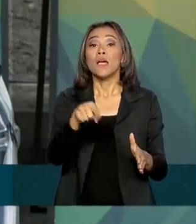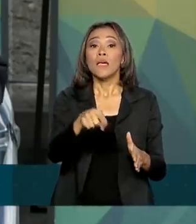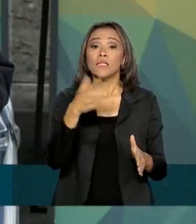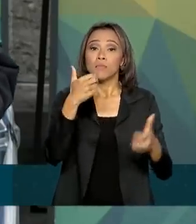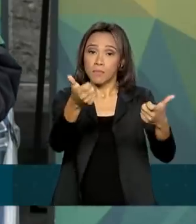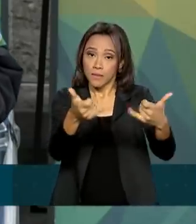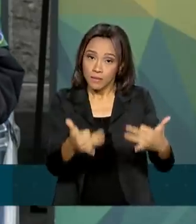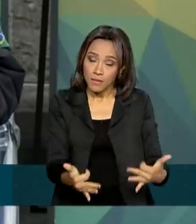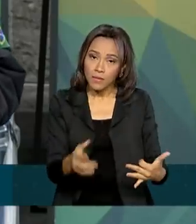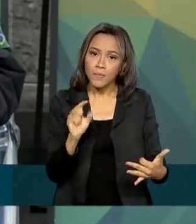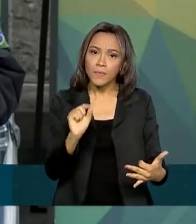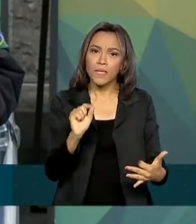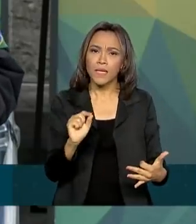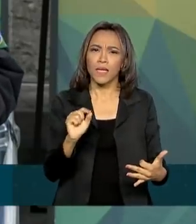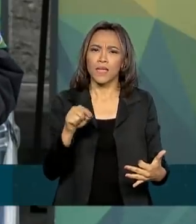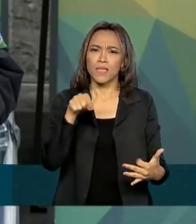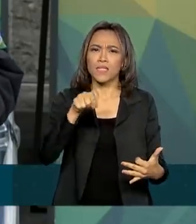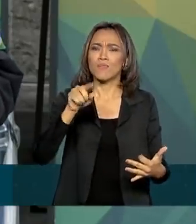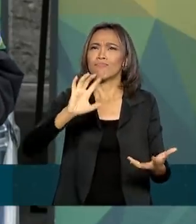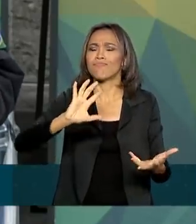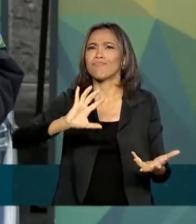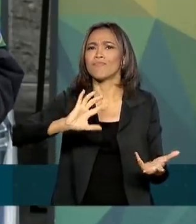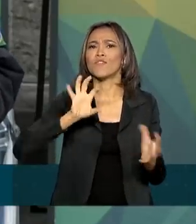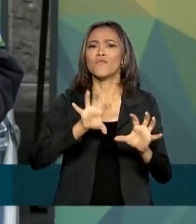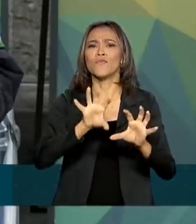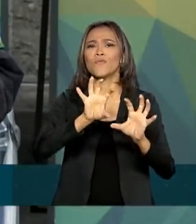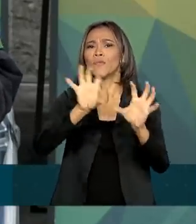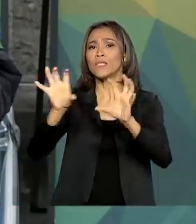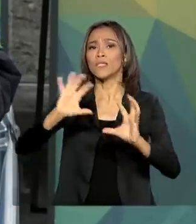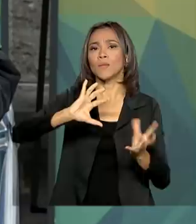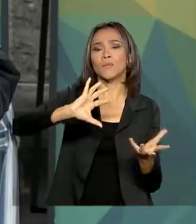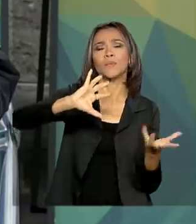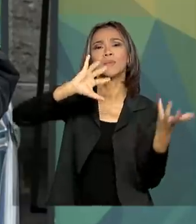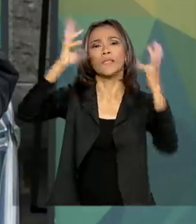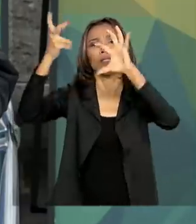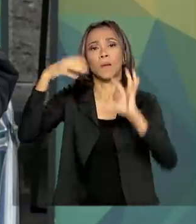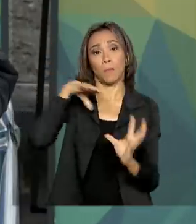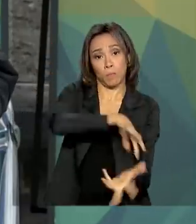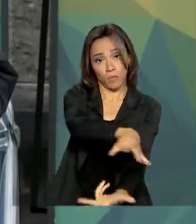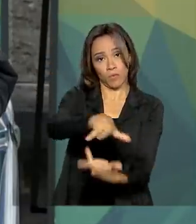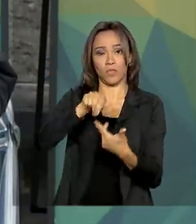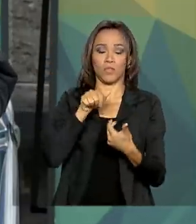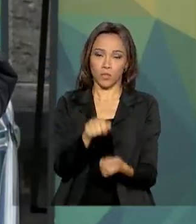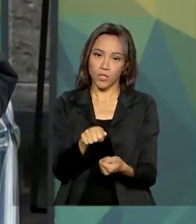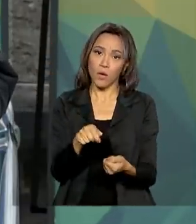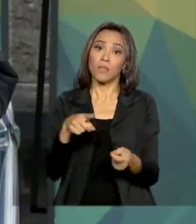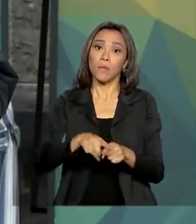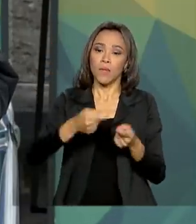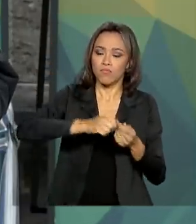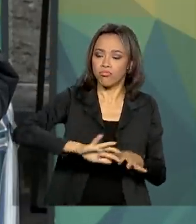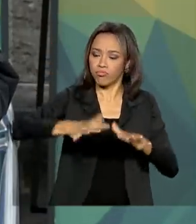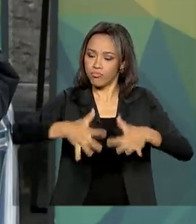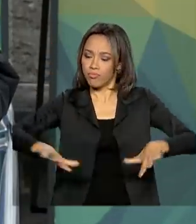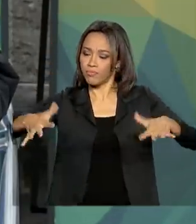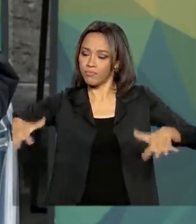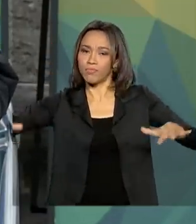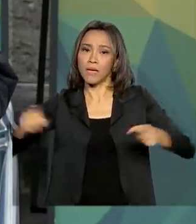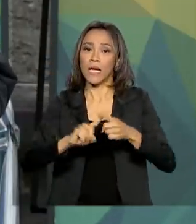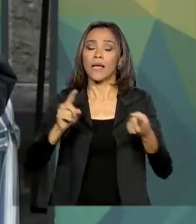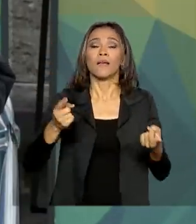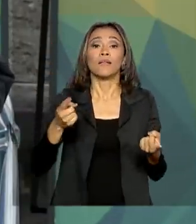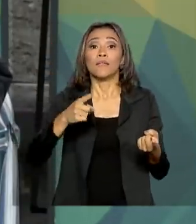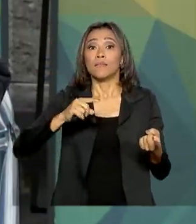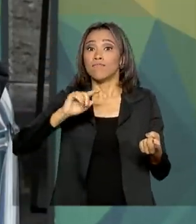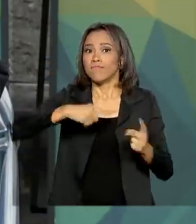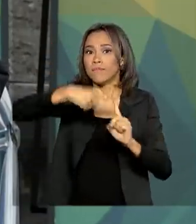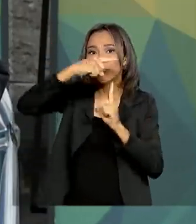características que afetam o clima mundial, influenciando correntes de ar em marítimas, regulando temperaturas em diferentes partes